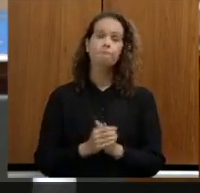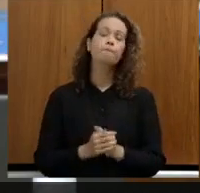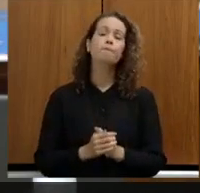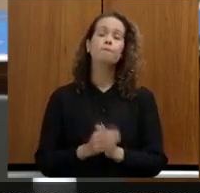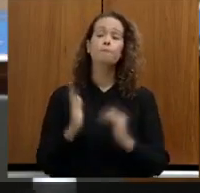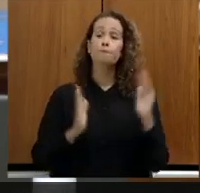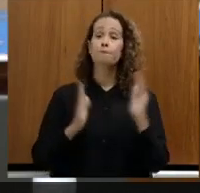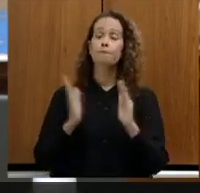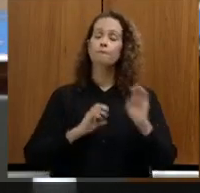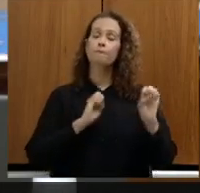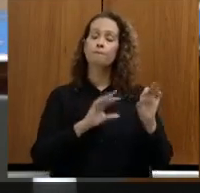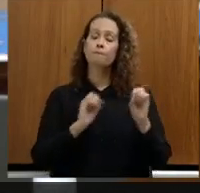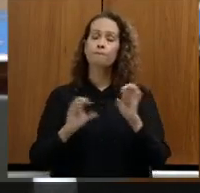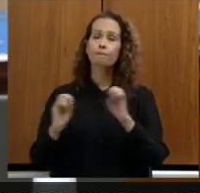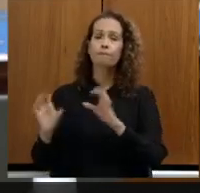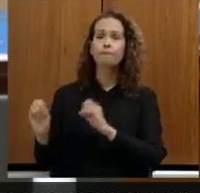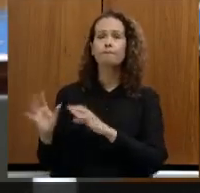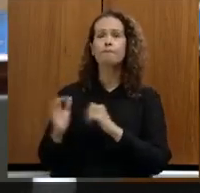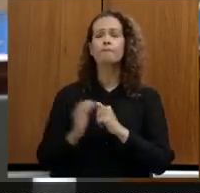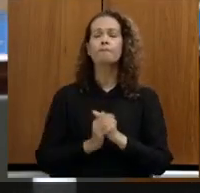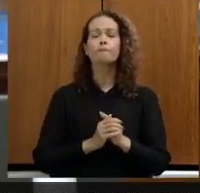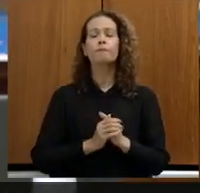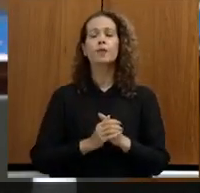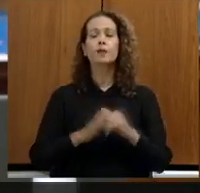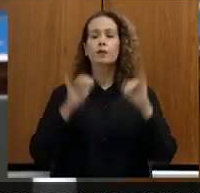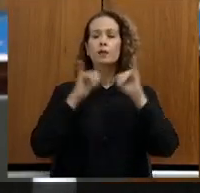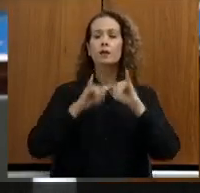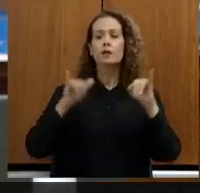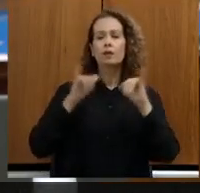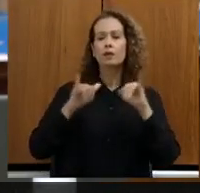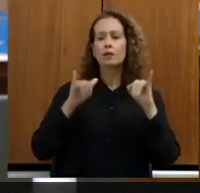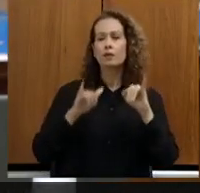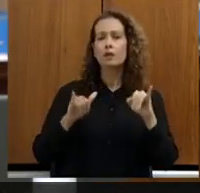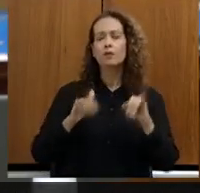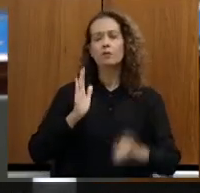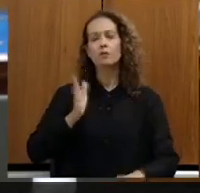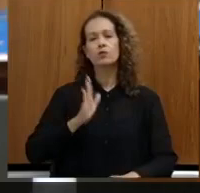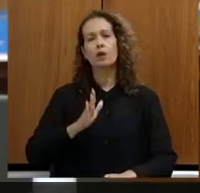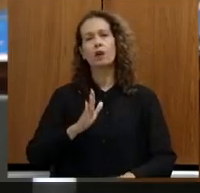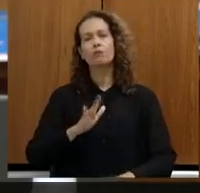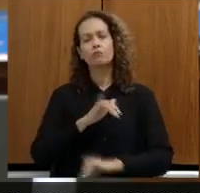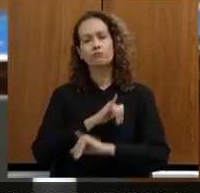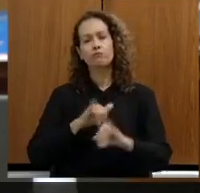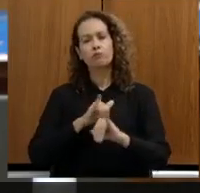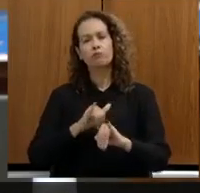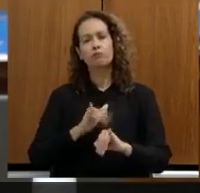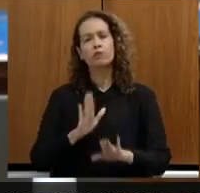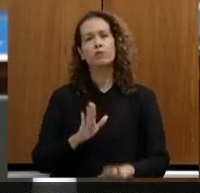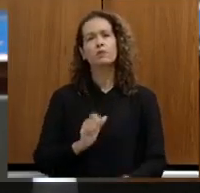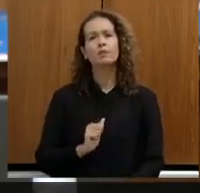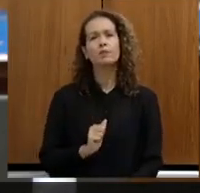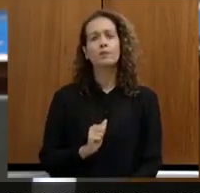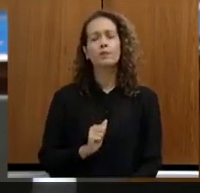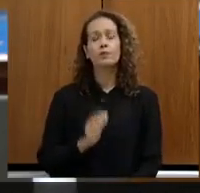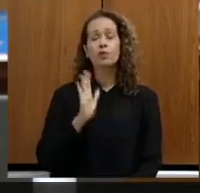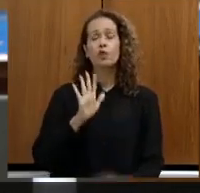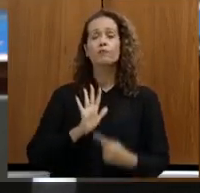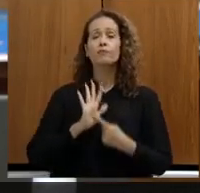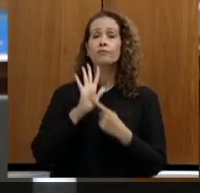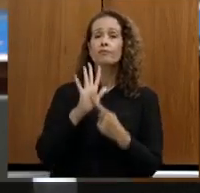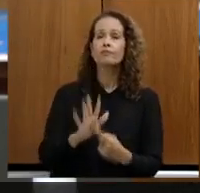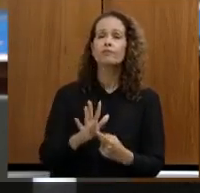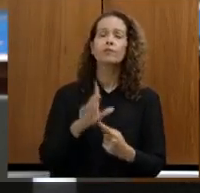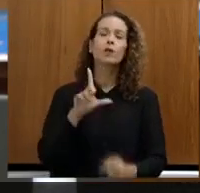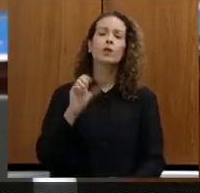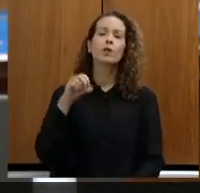evento a declaração de Indiburgo, como eu já mencionei, fizemos uma apresentação em